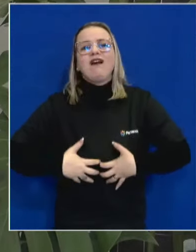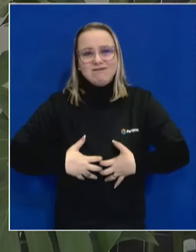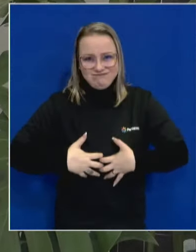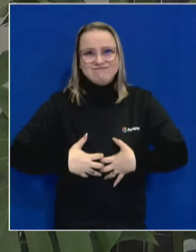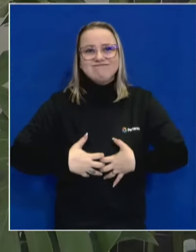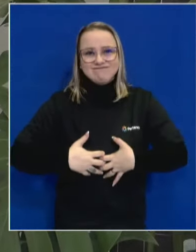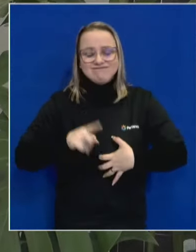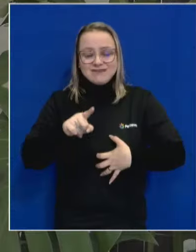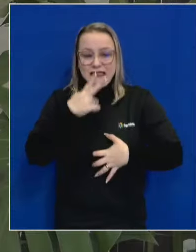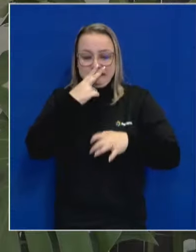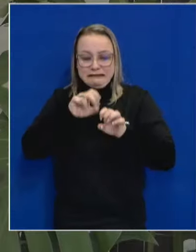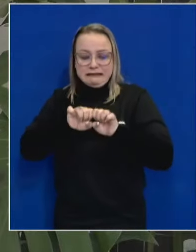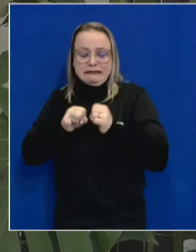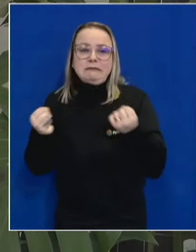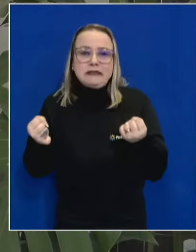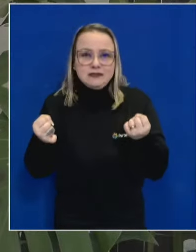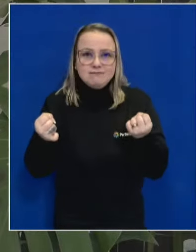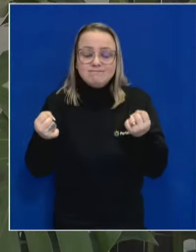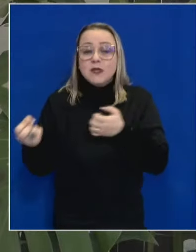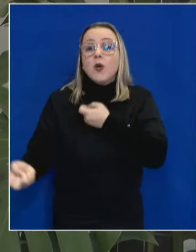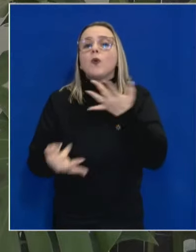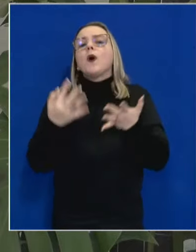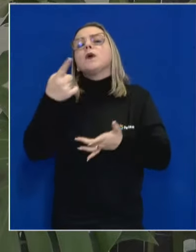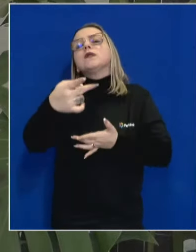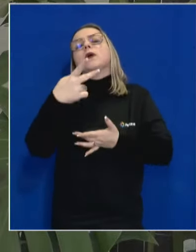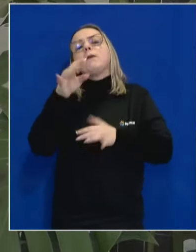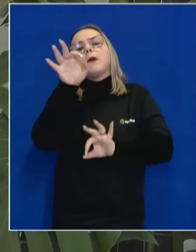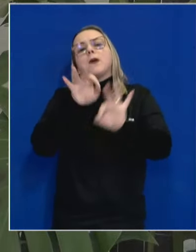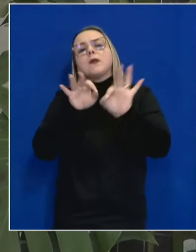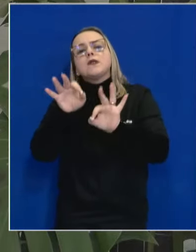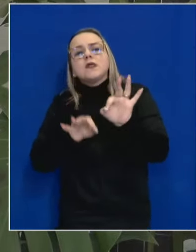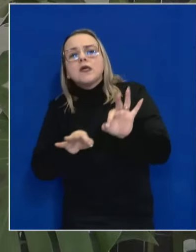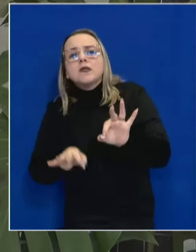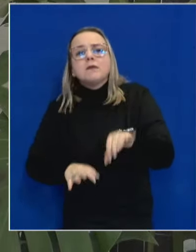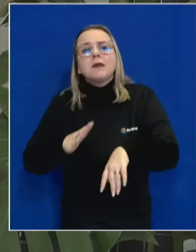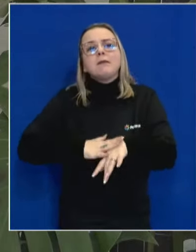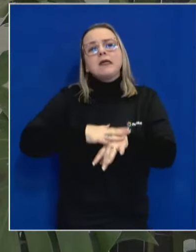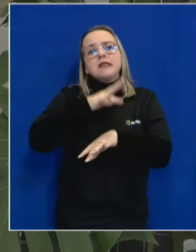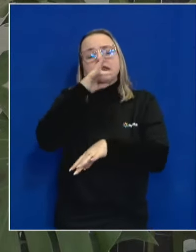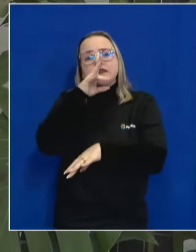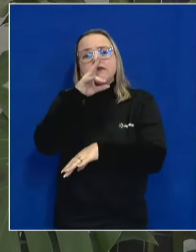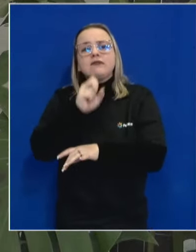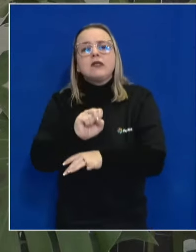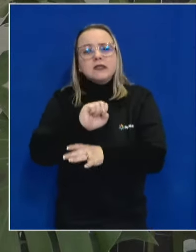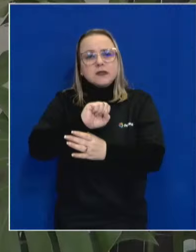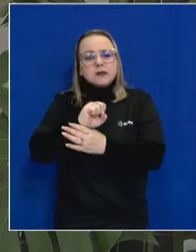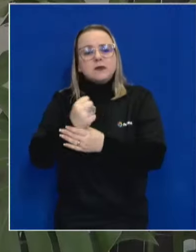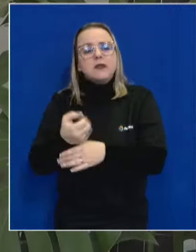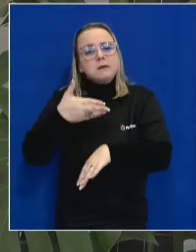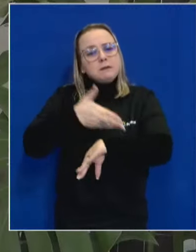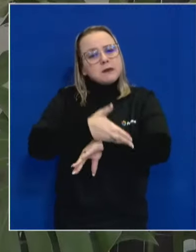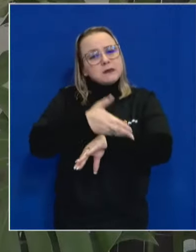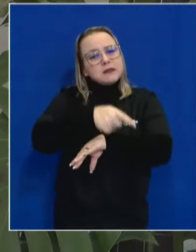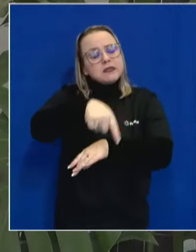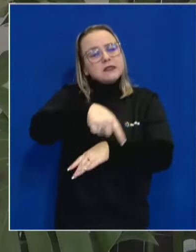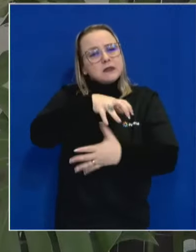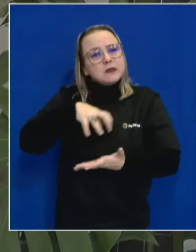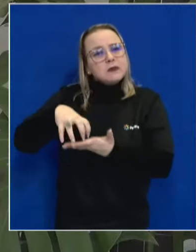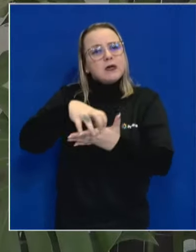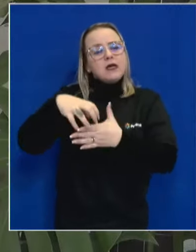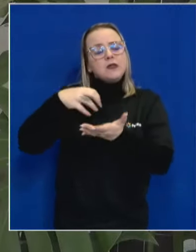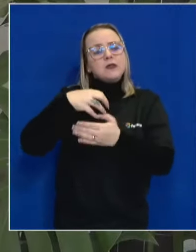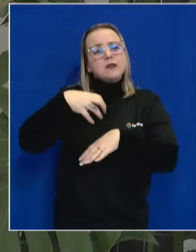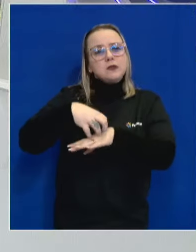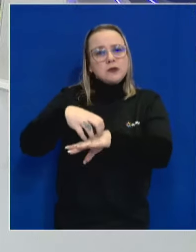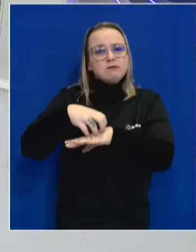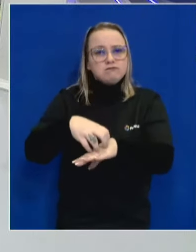estavam danificadas. Qual é o seu projeto para dar mais segurança aos frequentadores dessas áreas turísticas aqui da